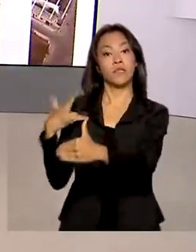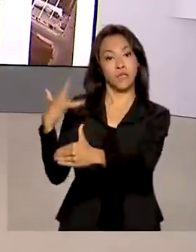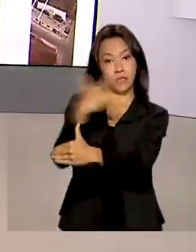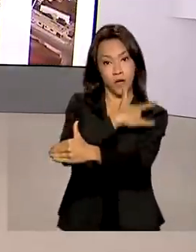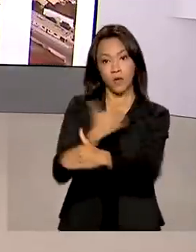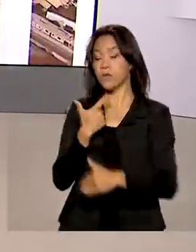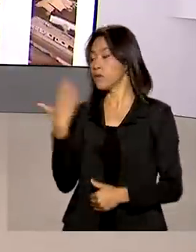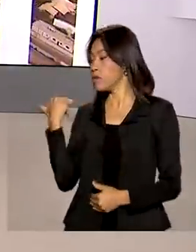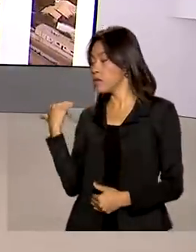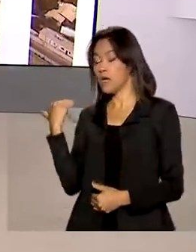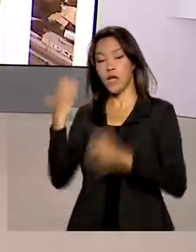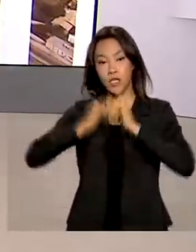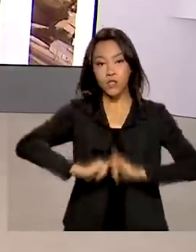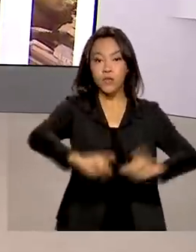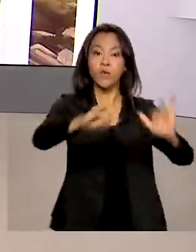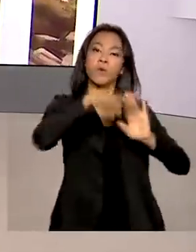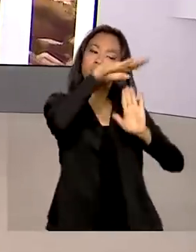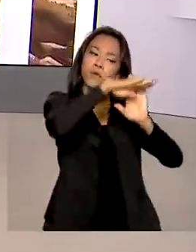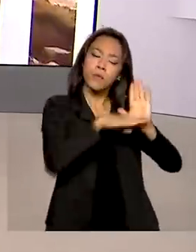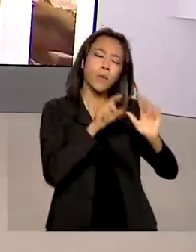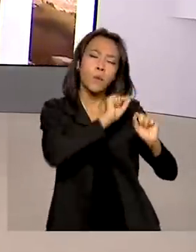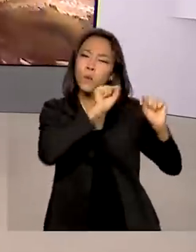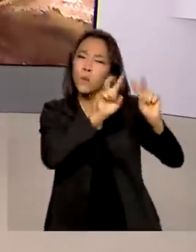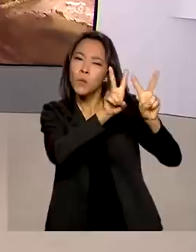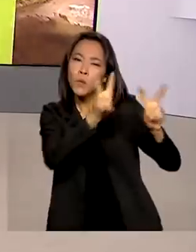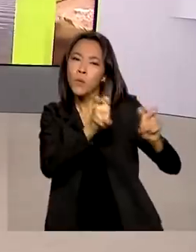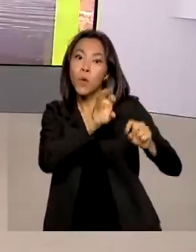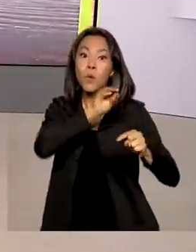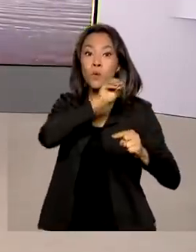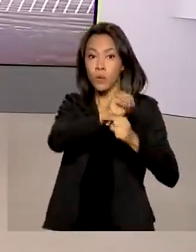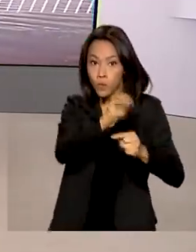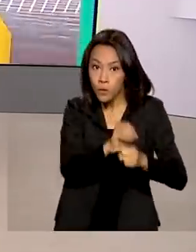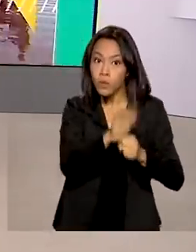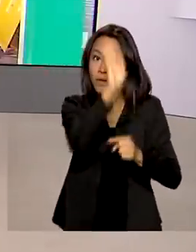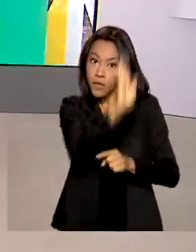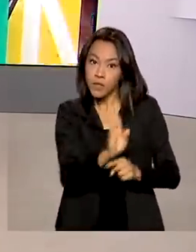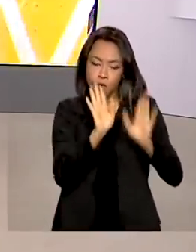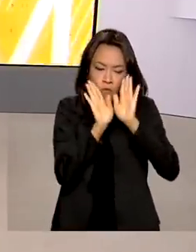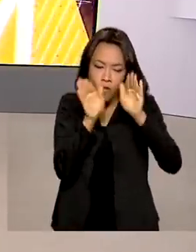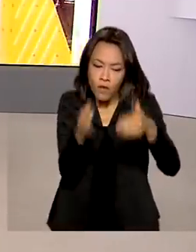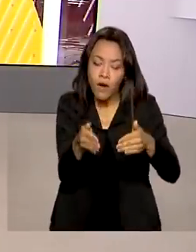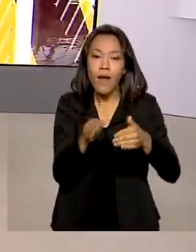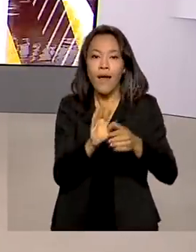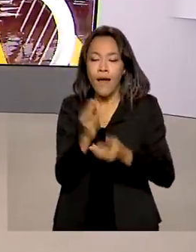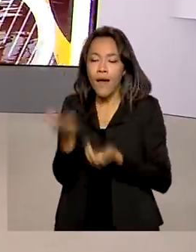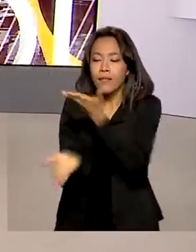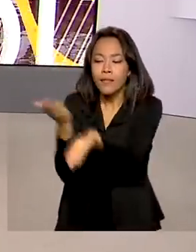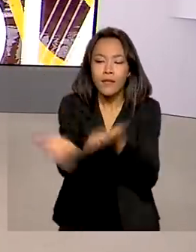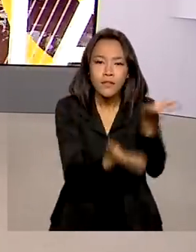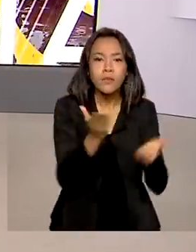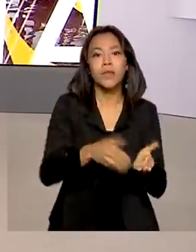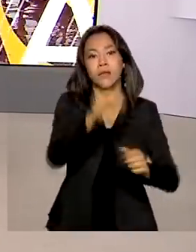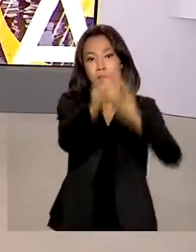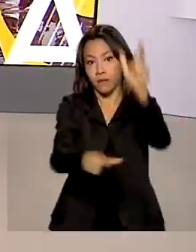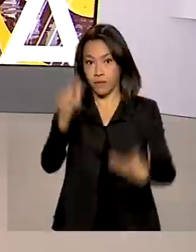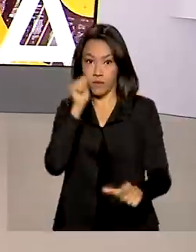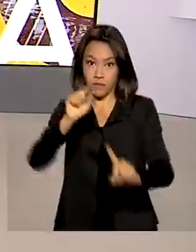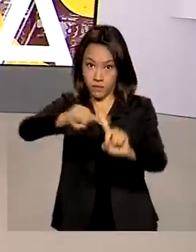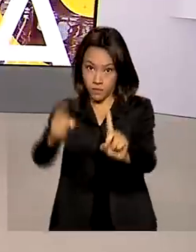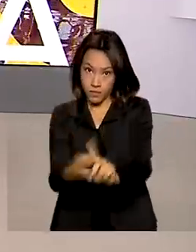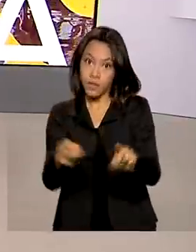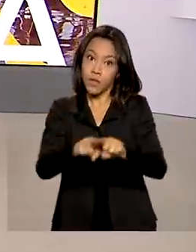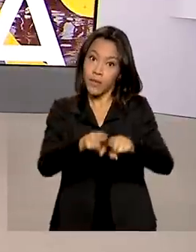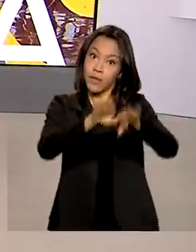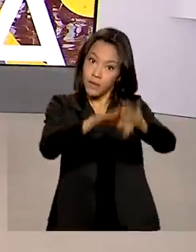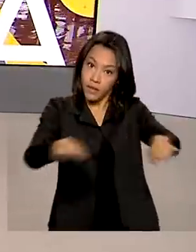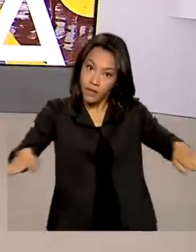lançou o programa Cuida Mais Brasil. O foco será o atendimento médico de gestantes e crianças. O investimento